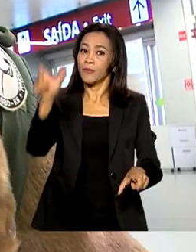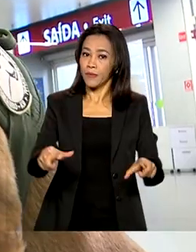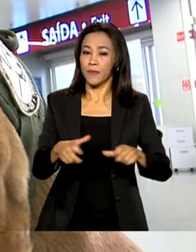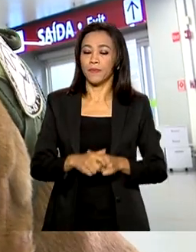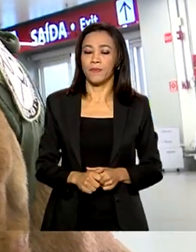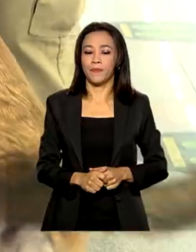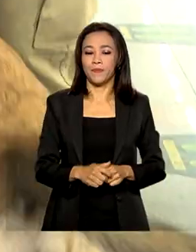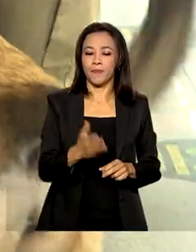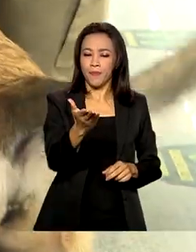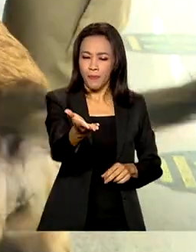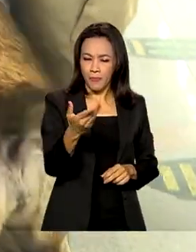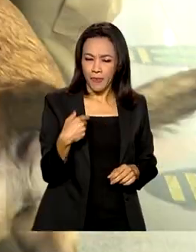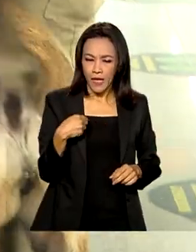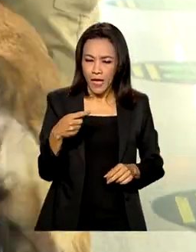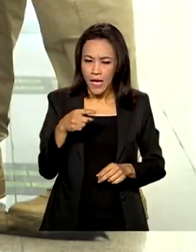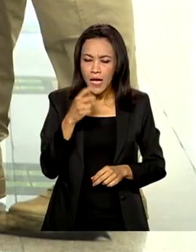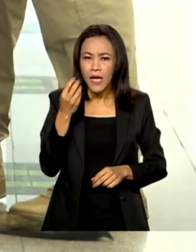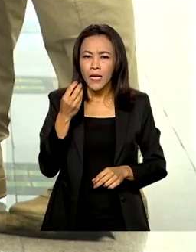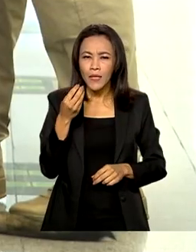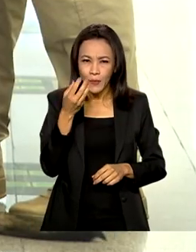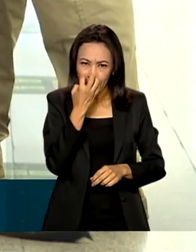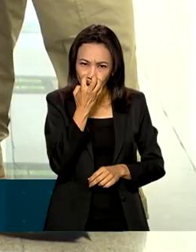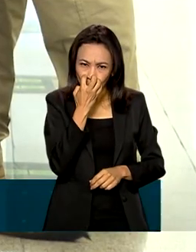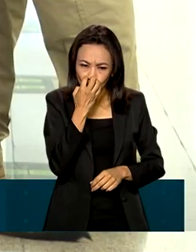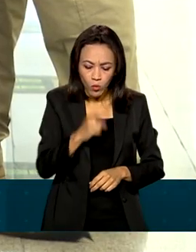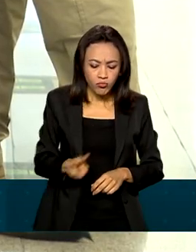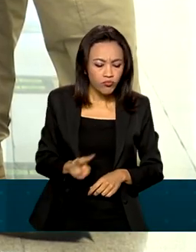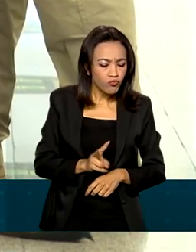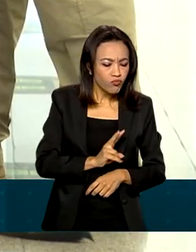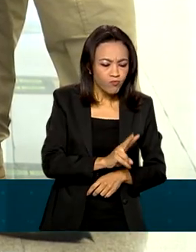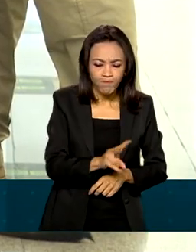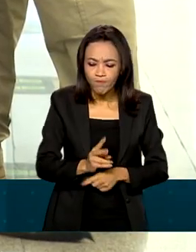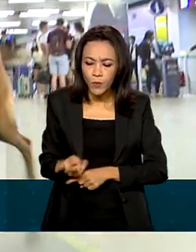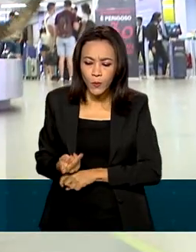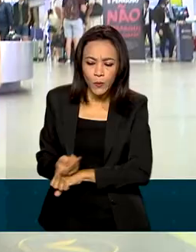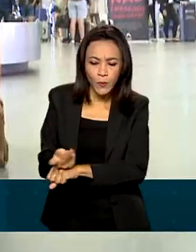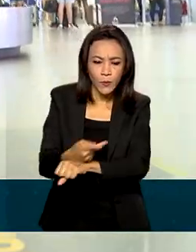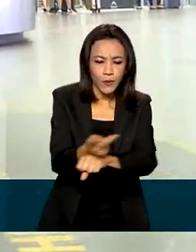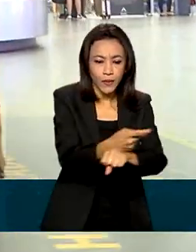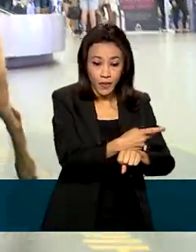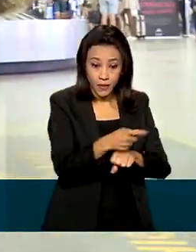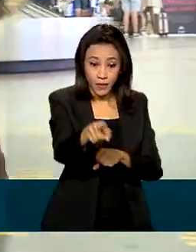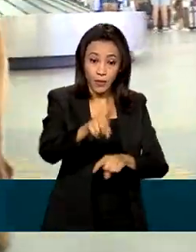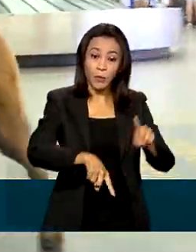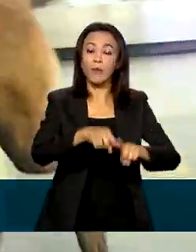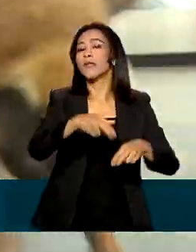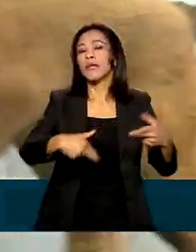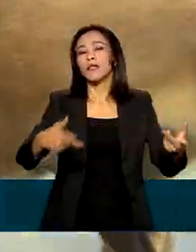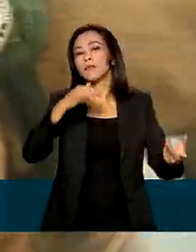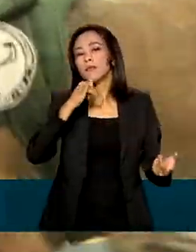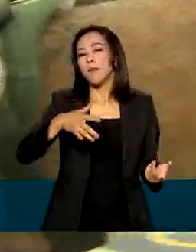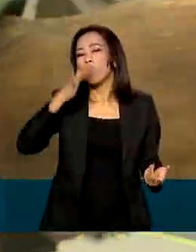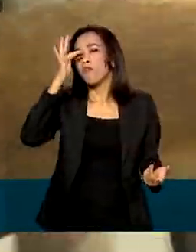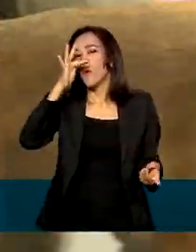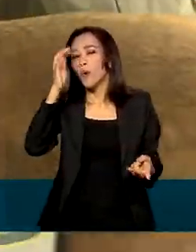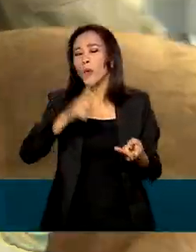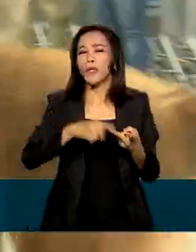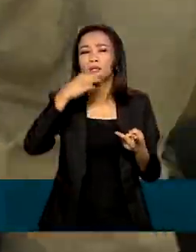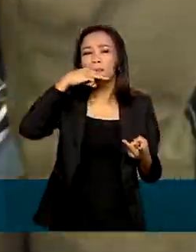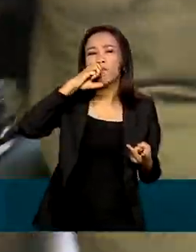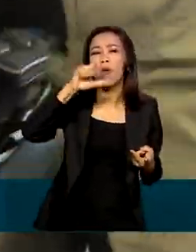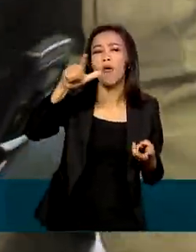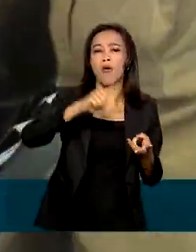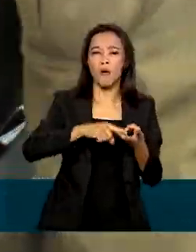A Frida olha, cheira e aponta. Ela está atrás de produtos agropecuários como flores, sementes, mel,